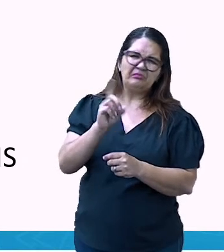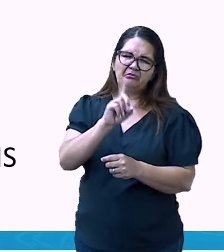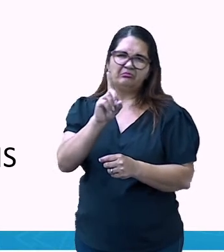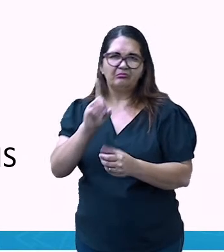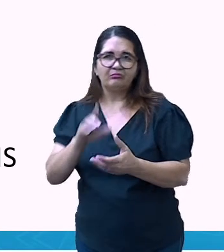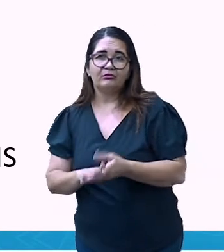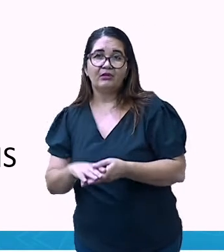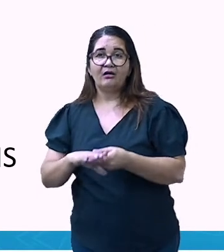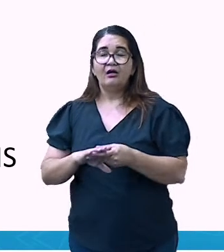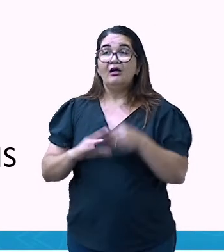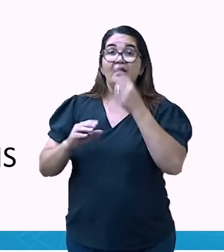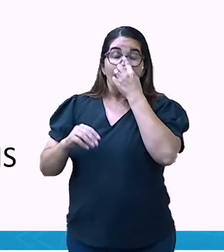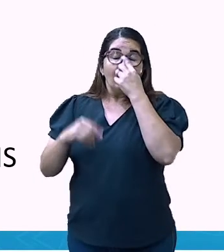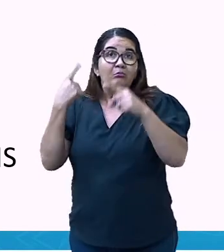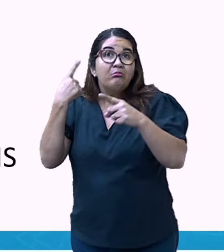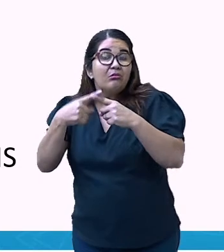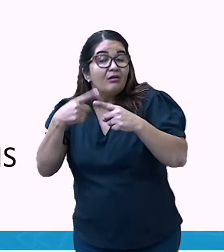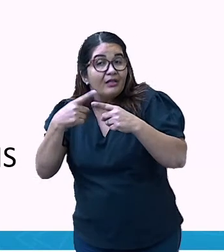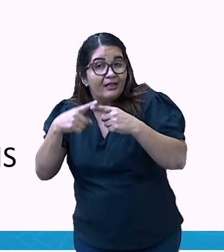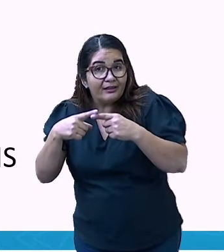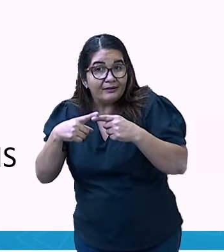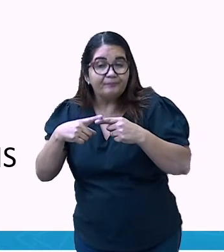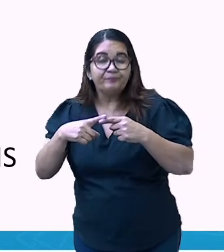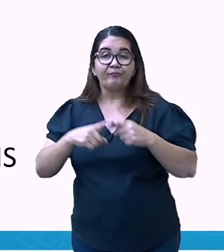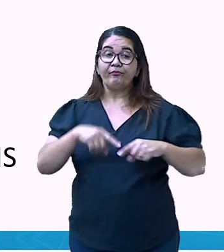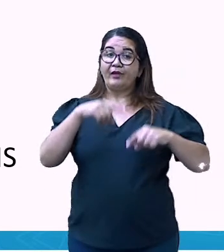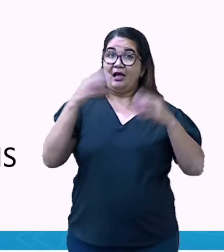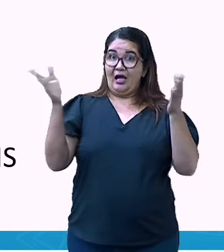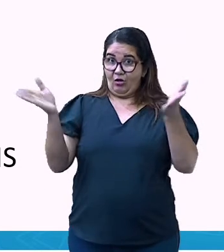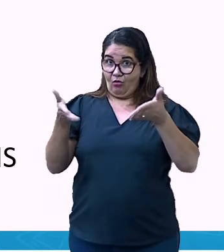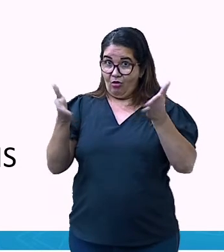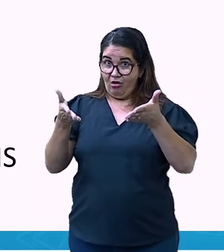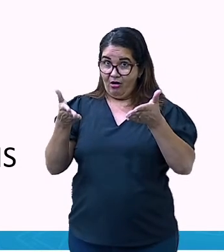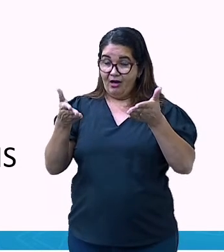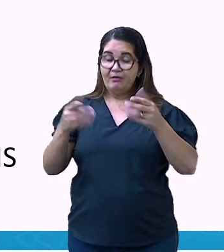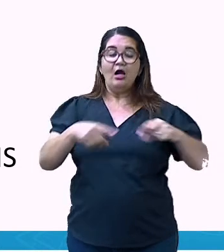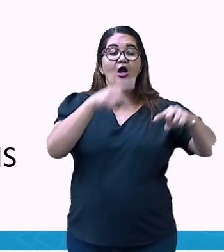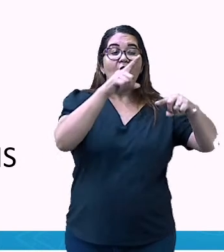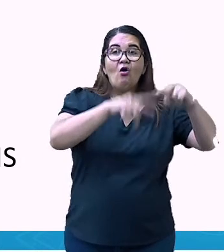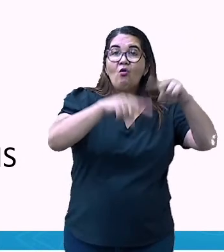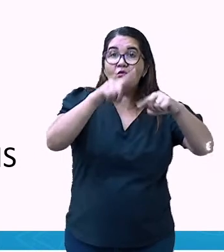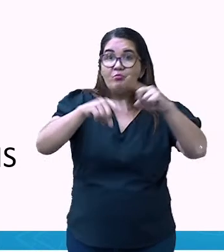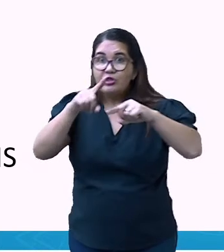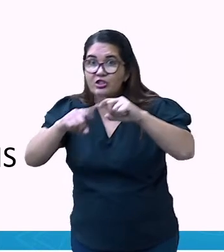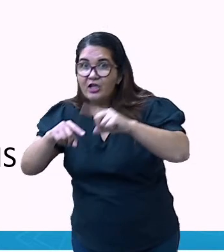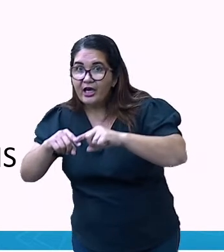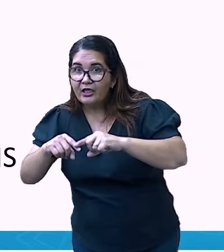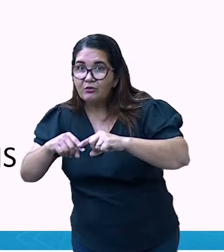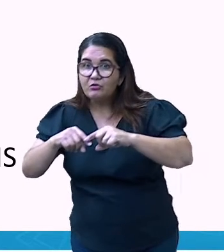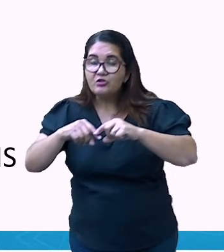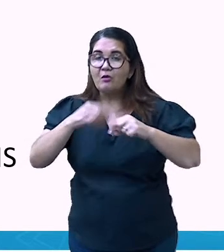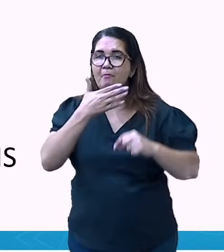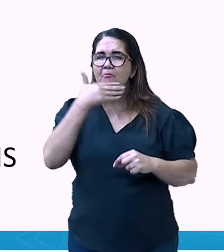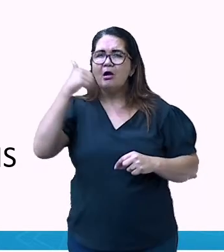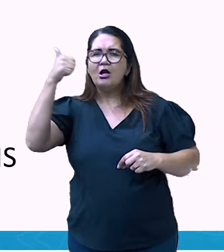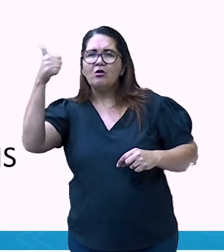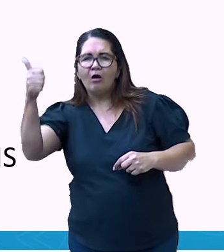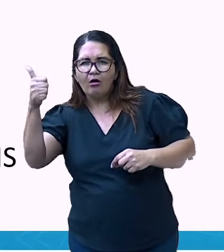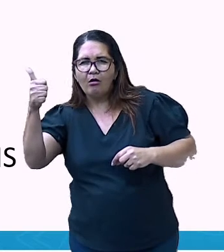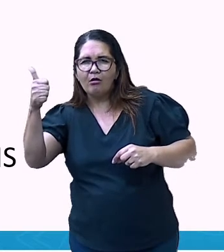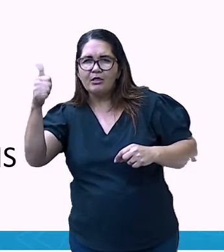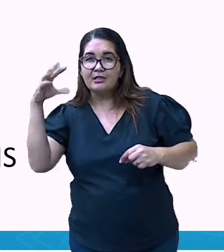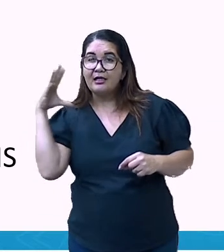rapidez, surgiram. Mas, outra situação que colocou a bússola um pouco em desuso,